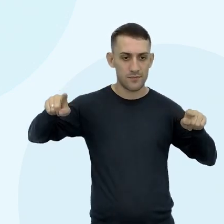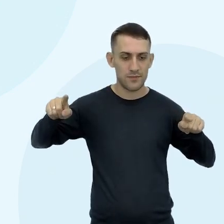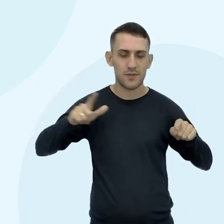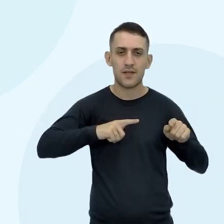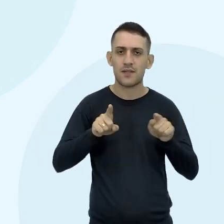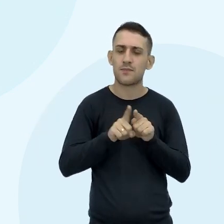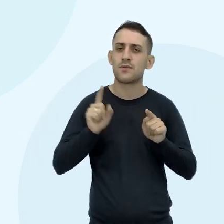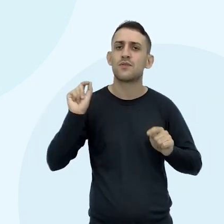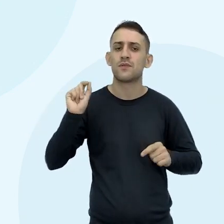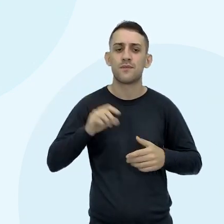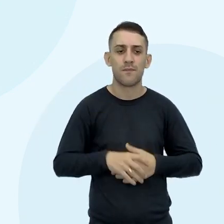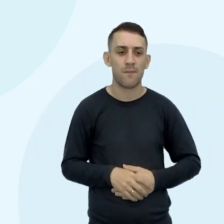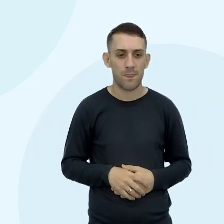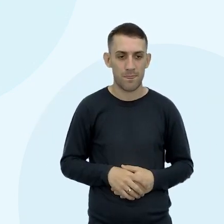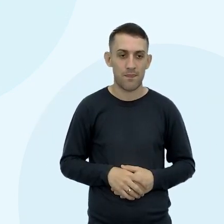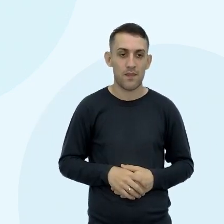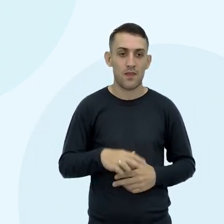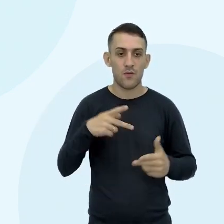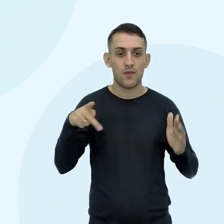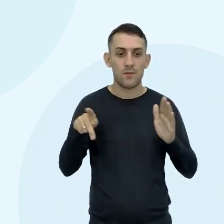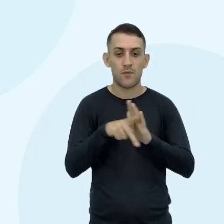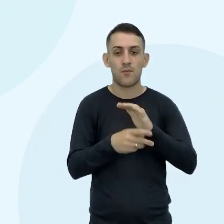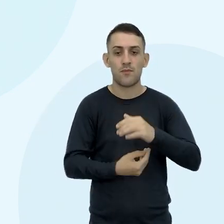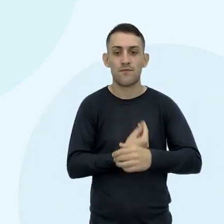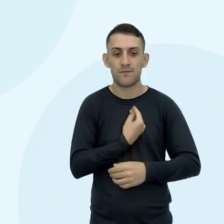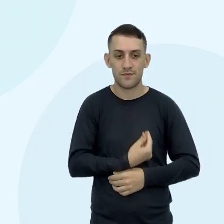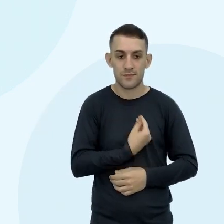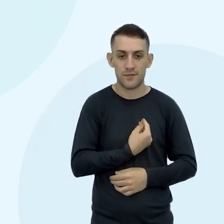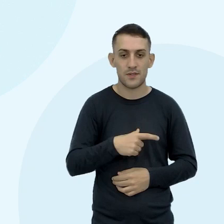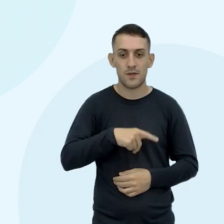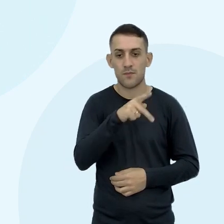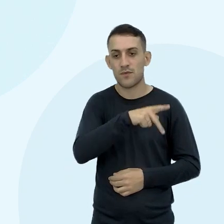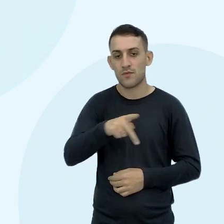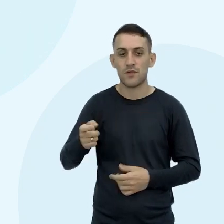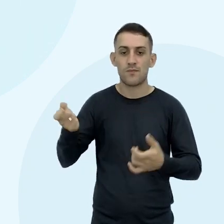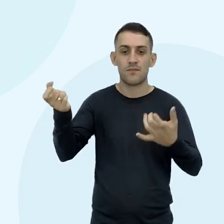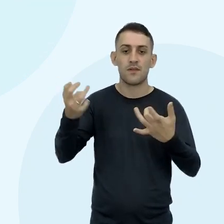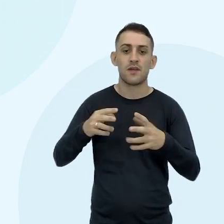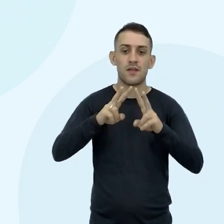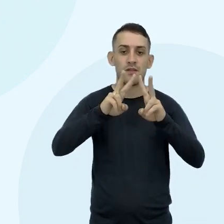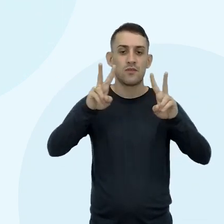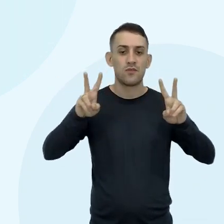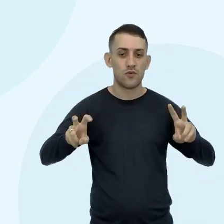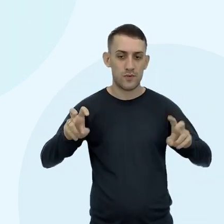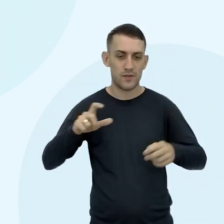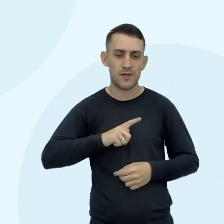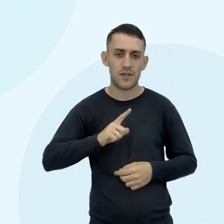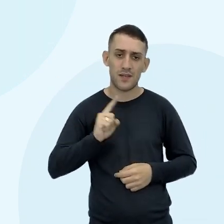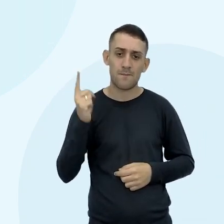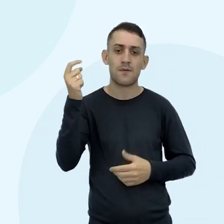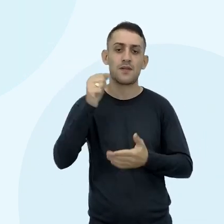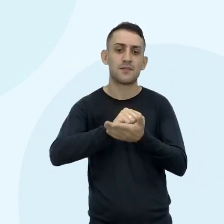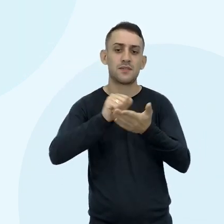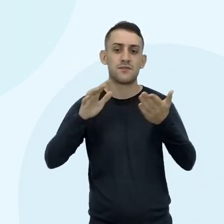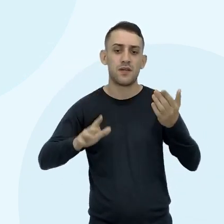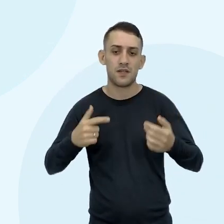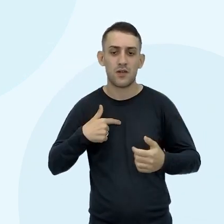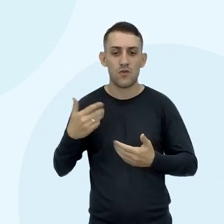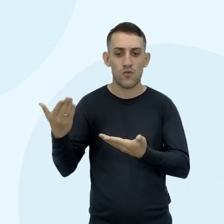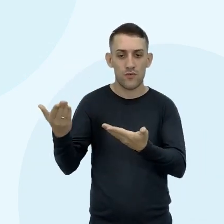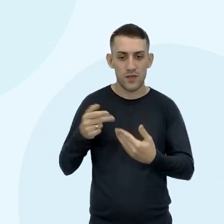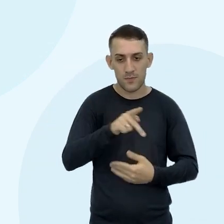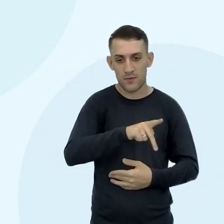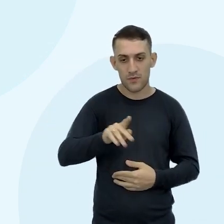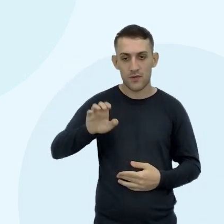aqui no caso Medidas Países da vida Professora, comentar aí As imagens Nessa primeira atividade Eu até convidei a professora